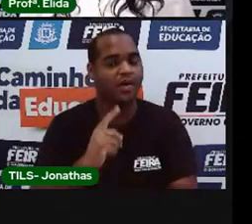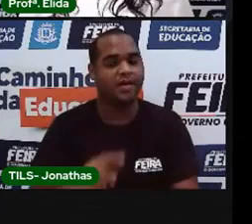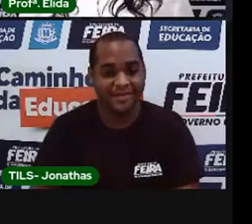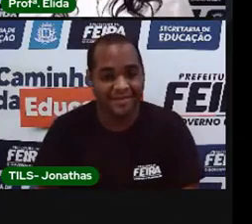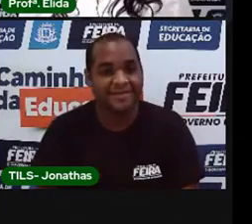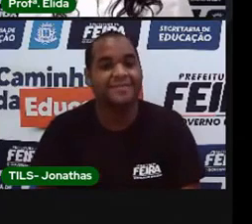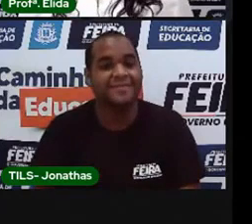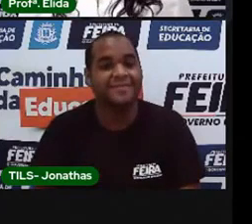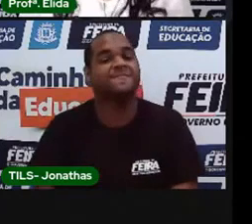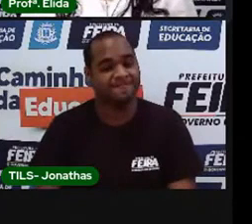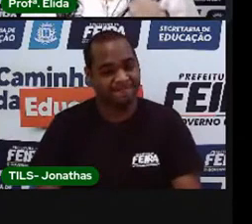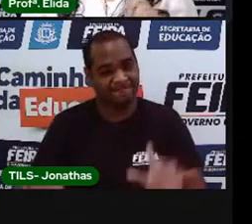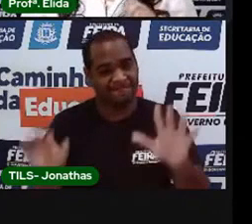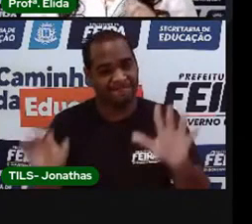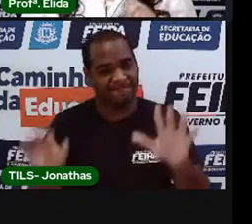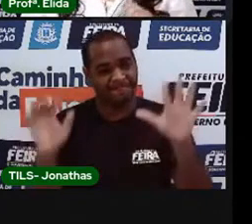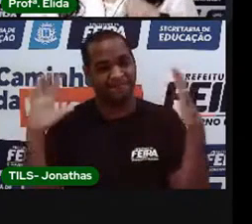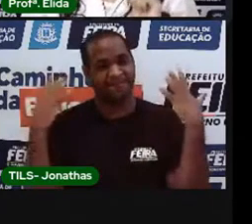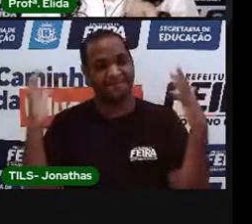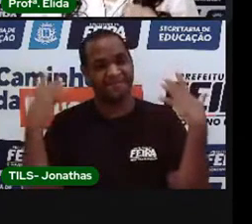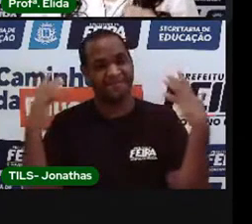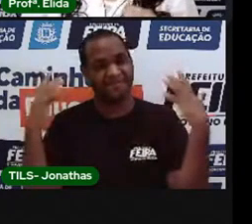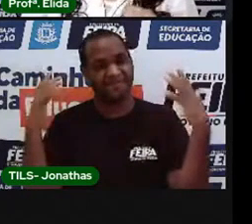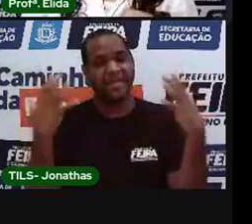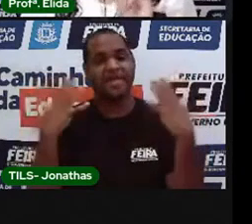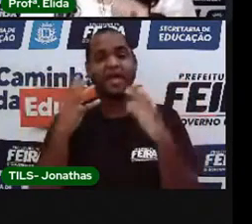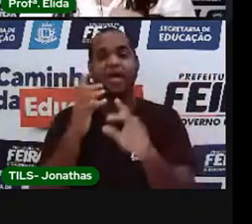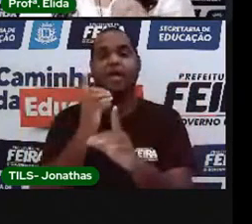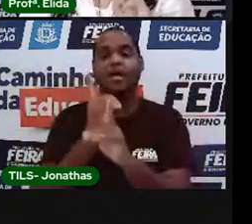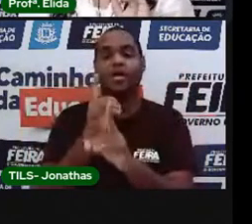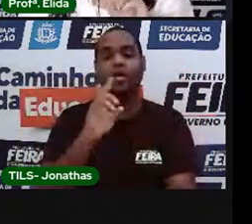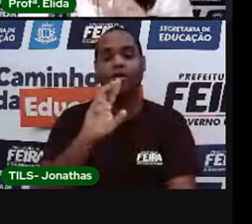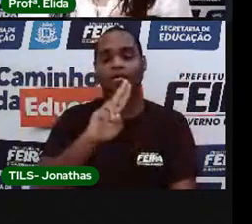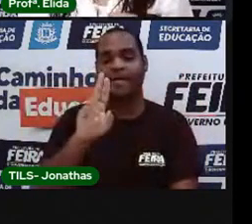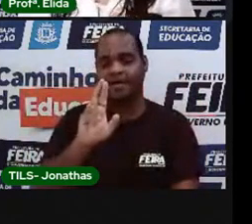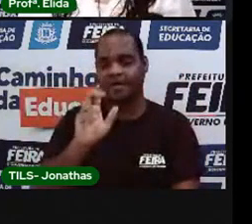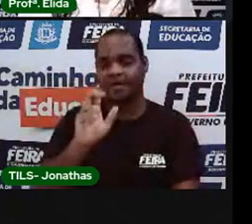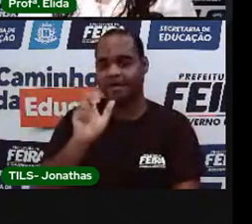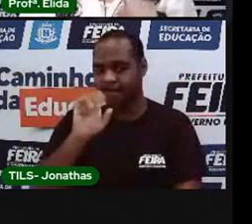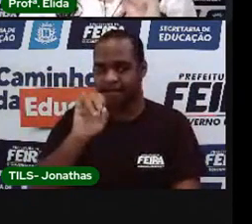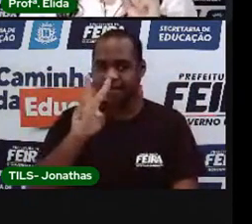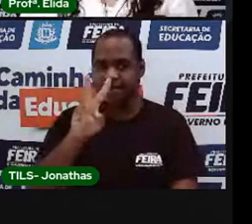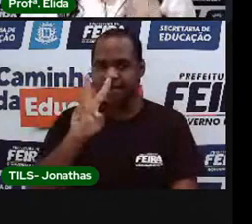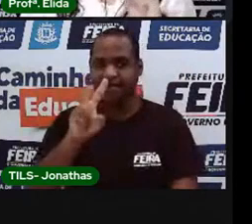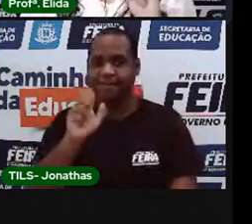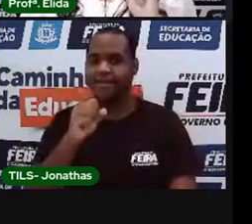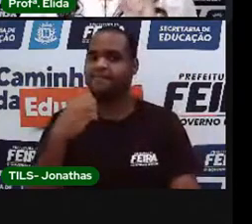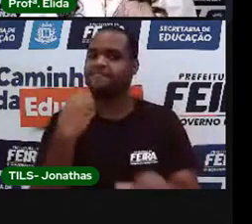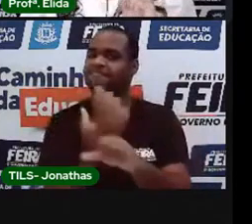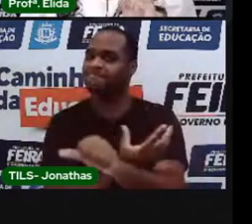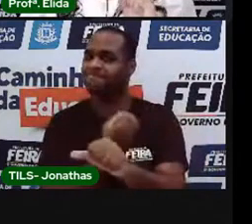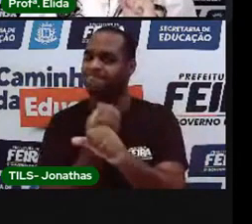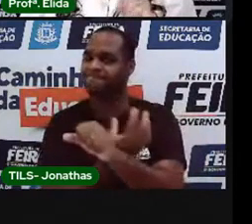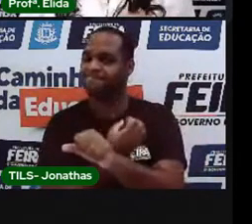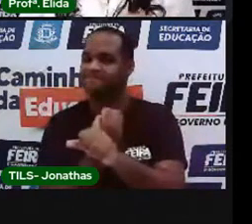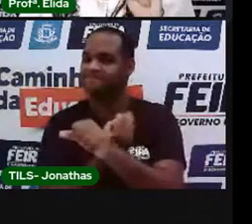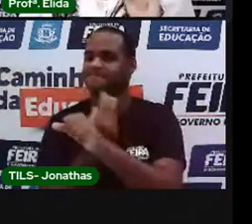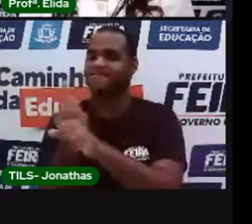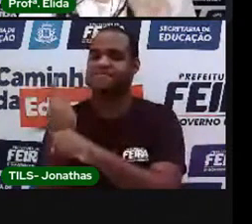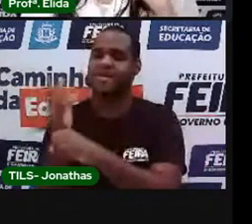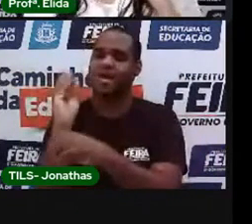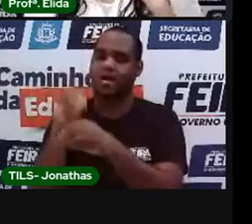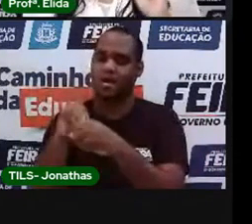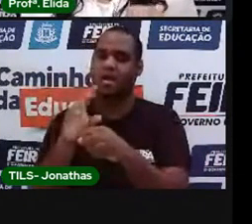Isso. Muito bem. Ó, o nome raiva. A emoção representada num monstrinho pela cor